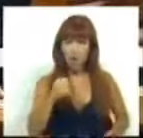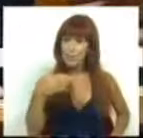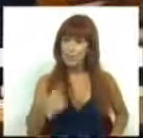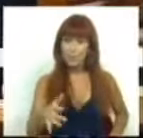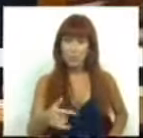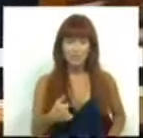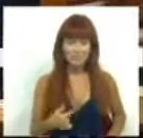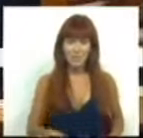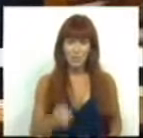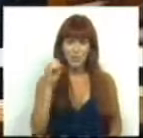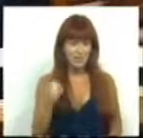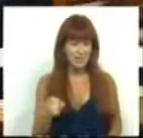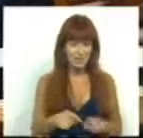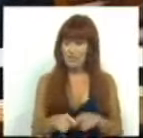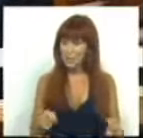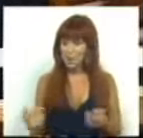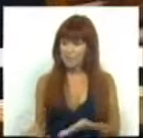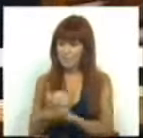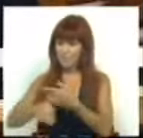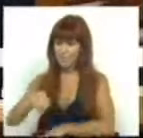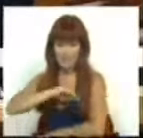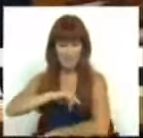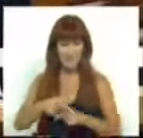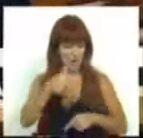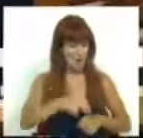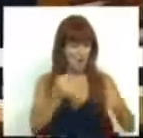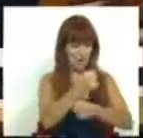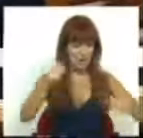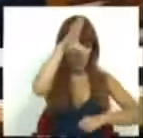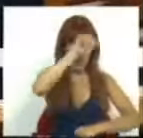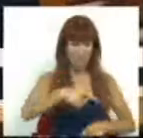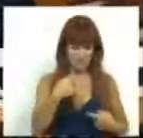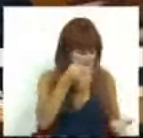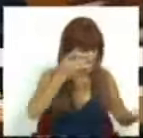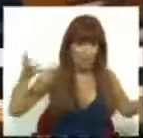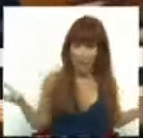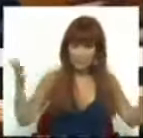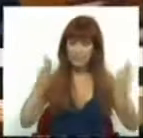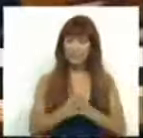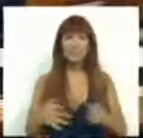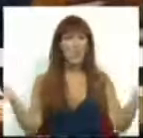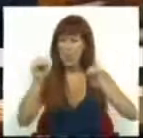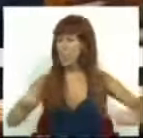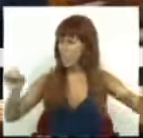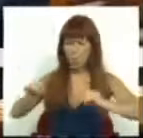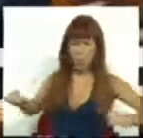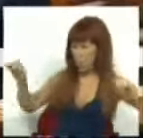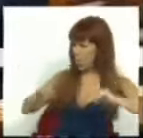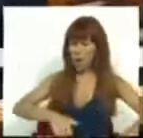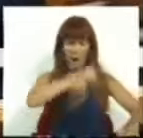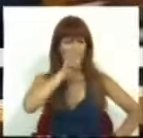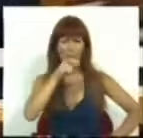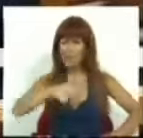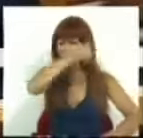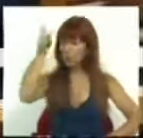foi 100 a 0 do lado da receita. Cortes nas gorduras do Estado, nem vê-las. Não há uma